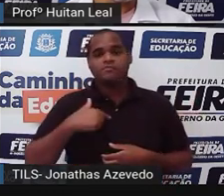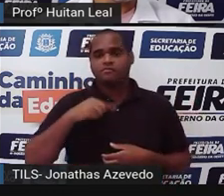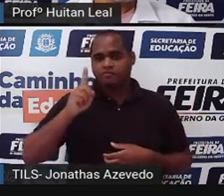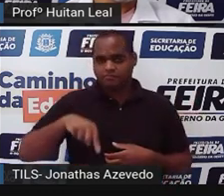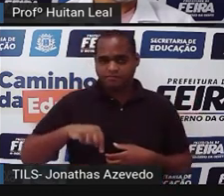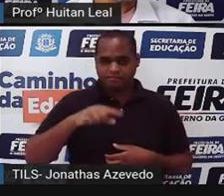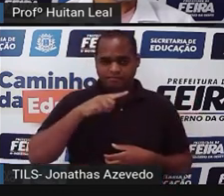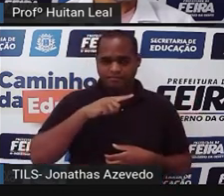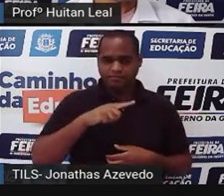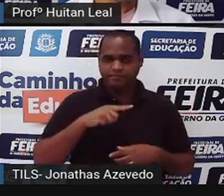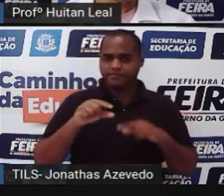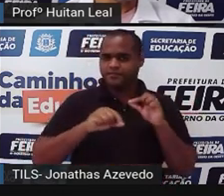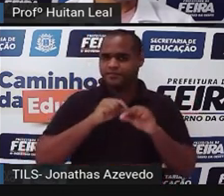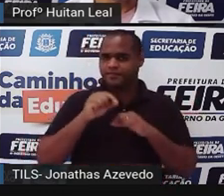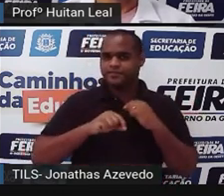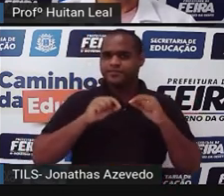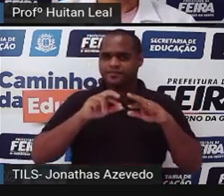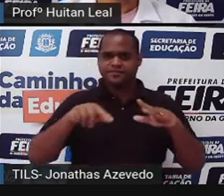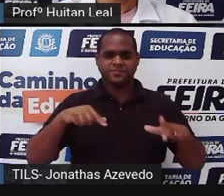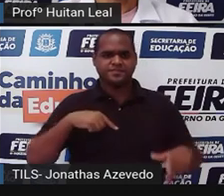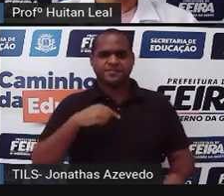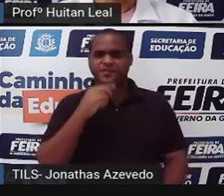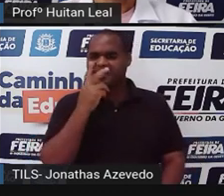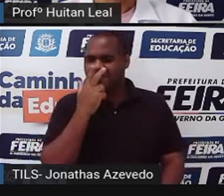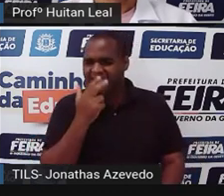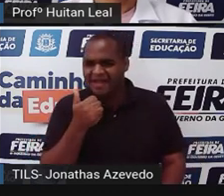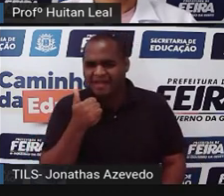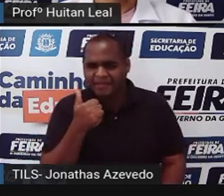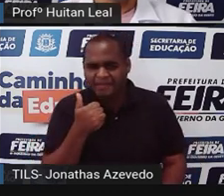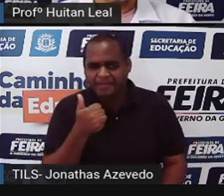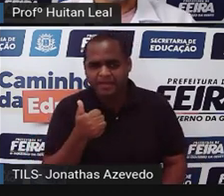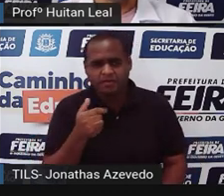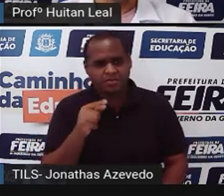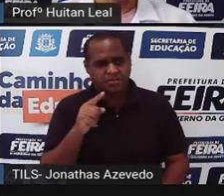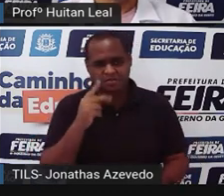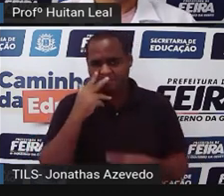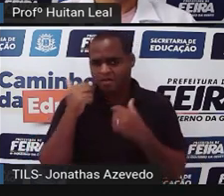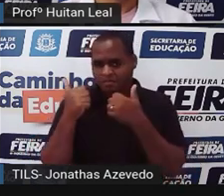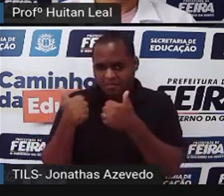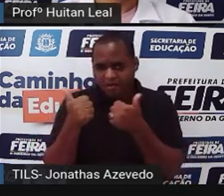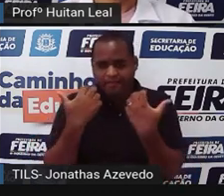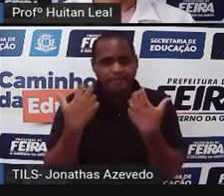gostar dele também não parecia incomodá-lo.